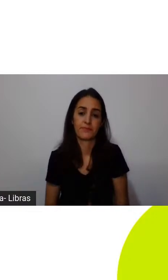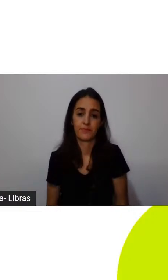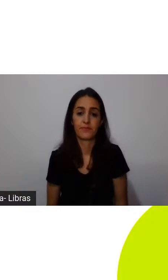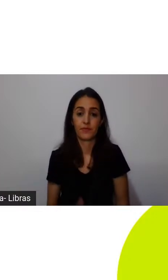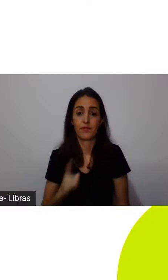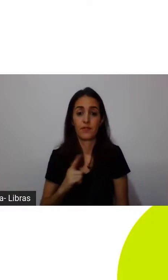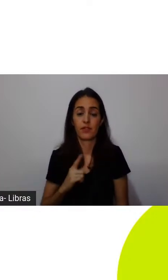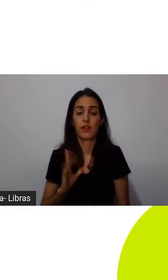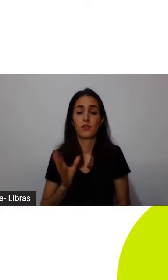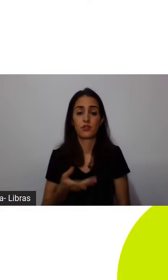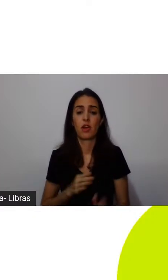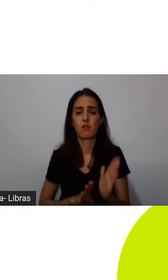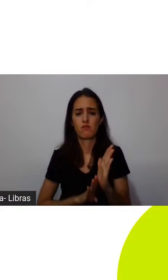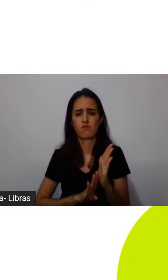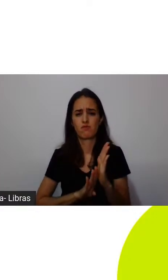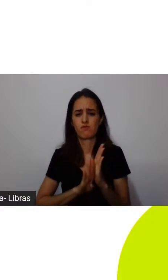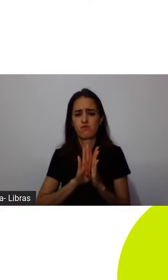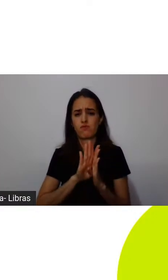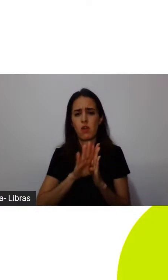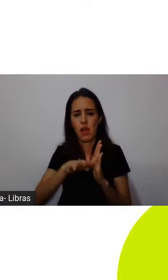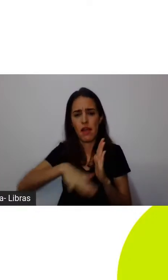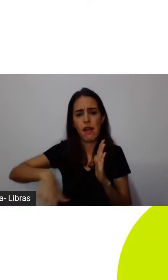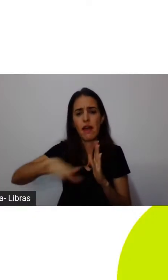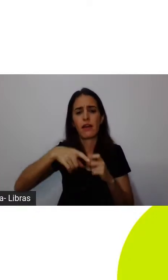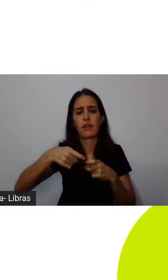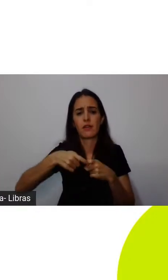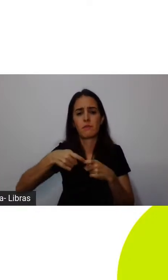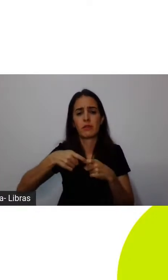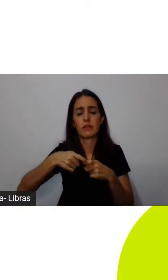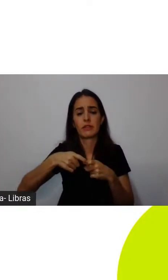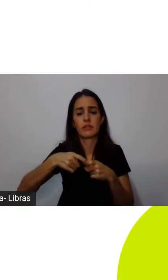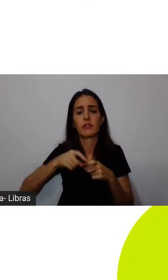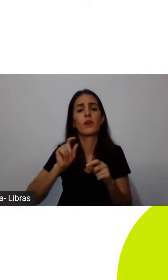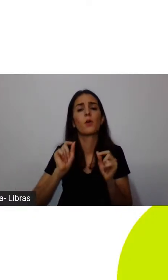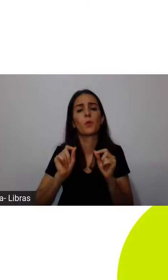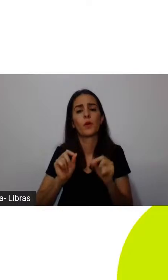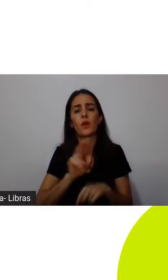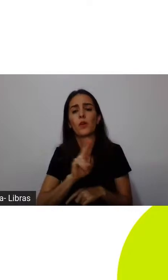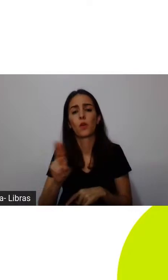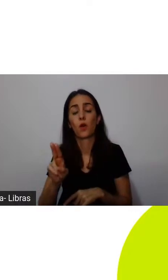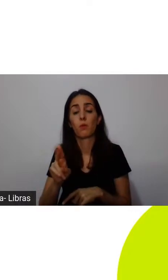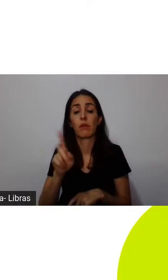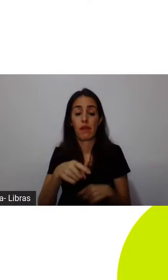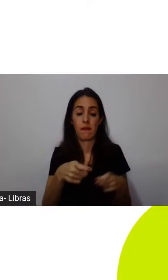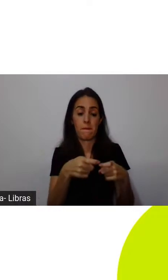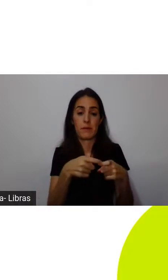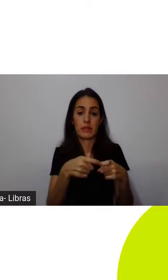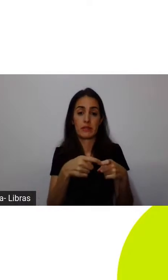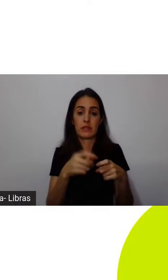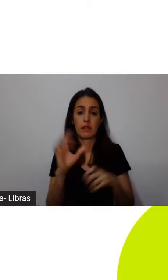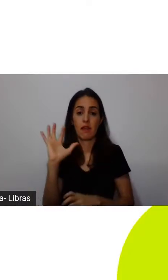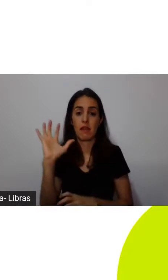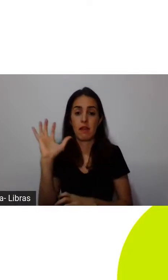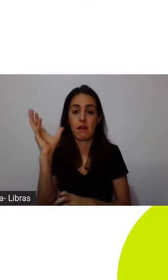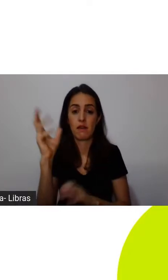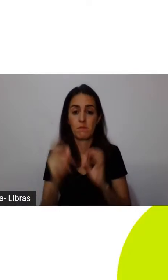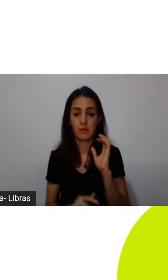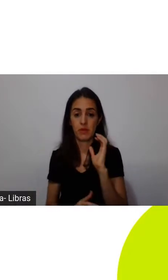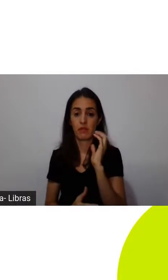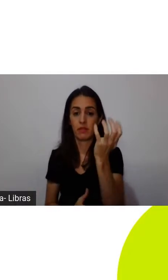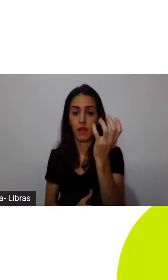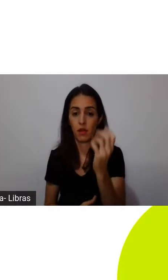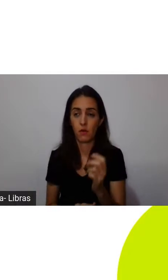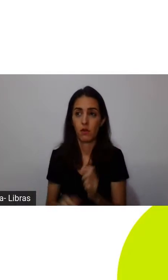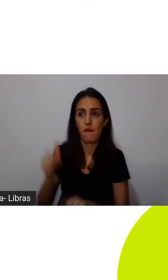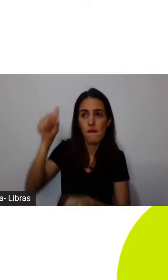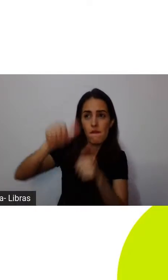crescimento de um campo na medicina hoje que se chama medicina ambiental, que tende a analisar essas mudanças no ecossistema,